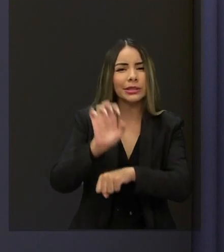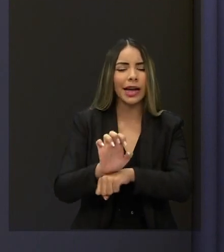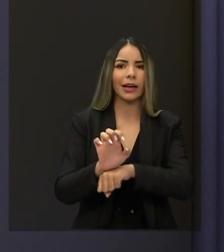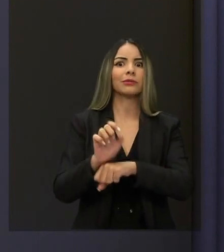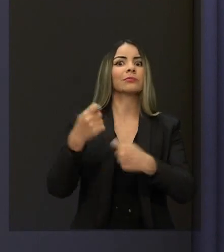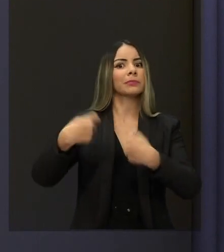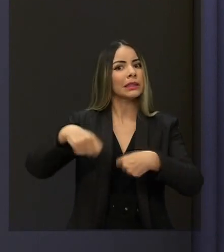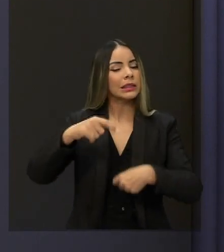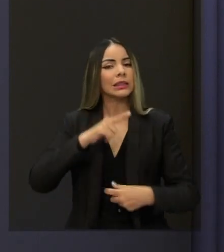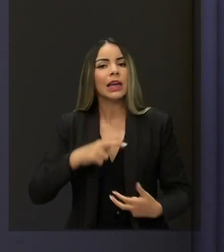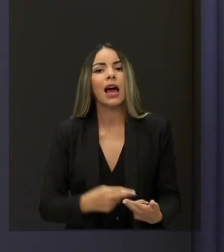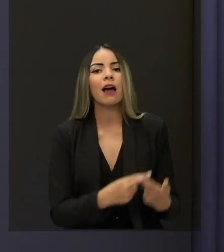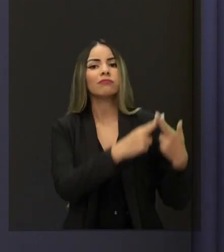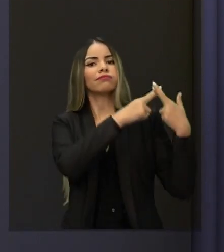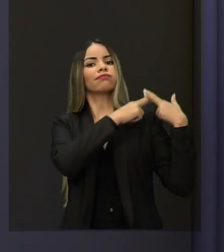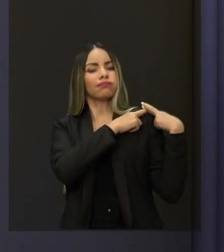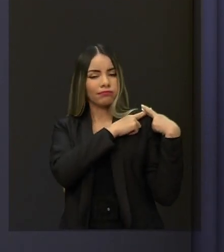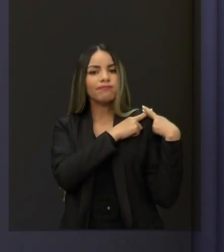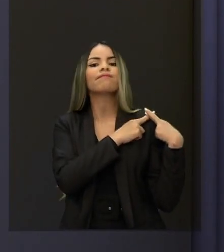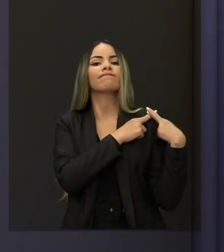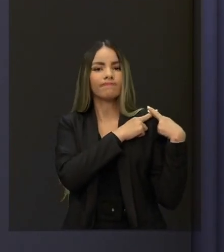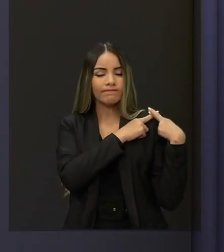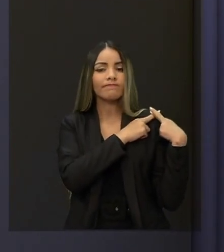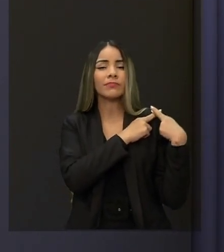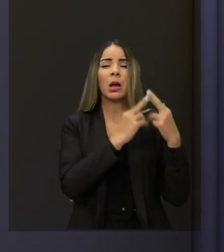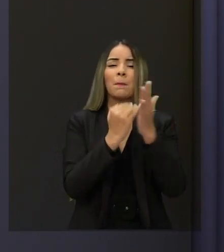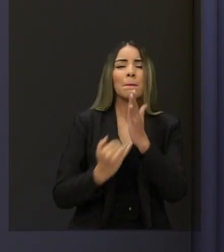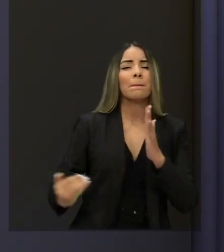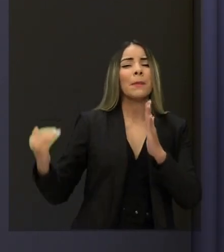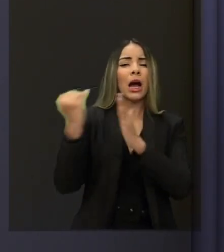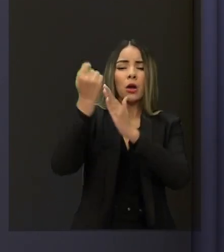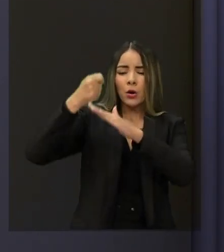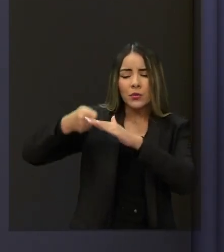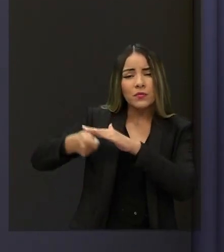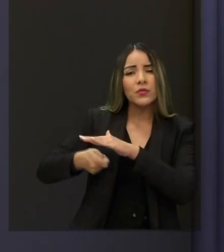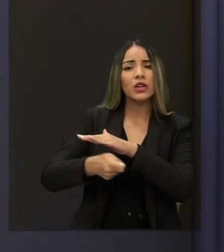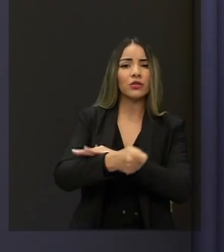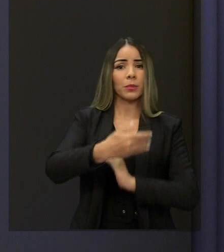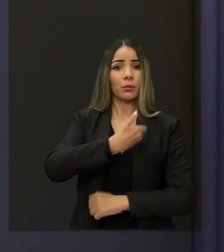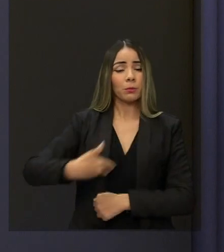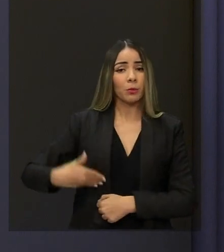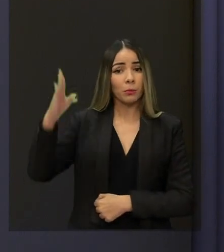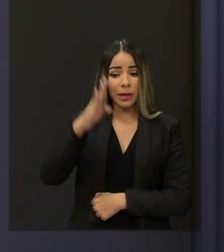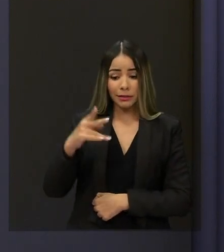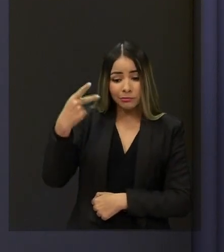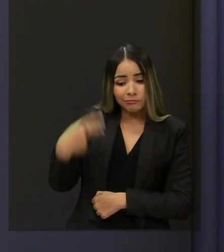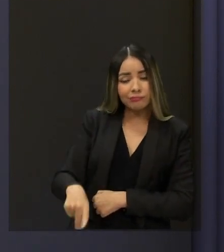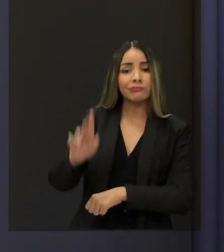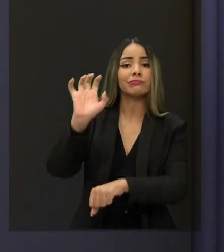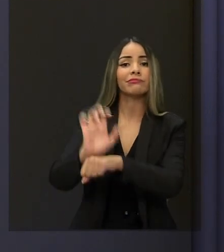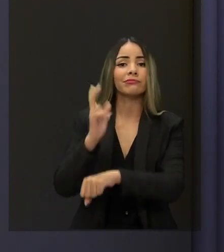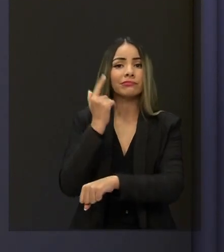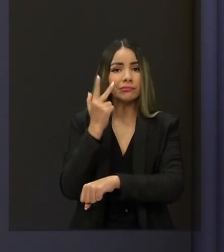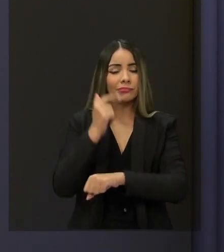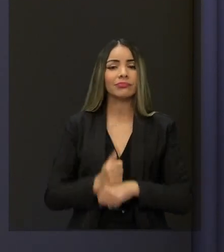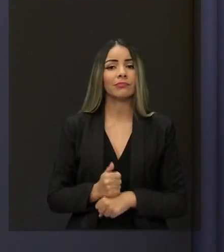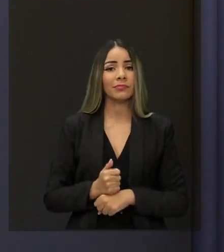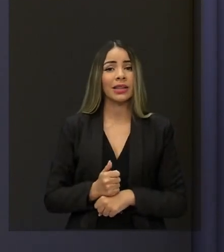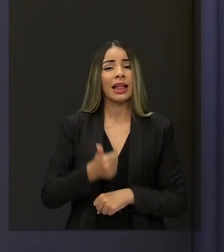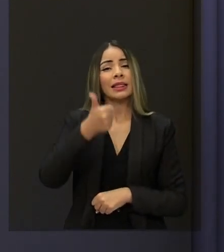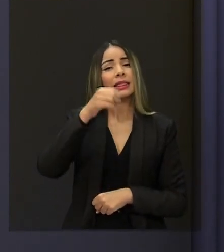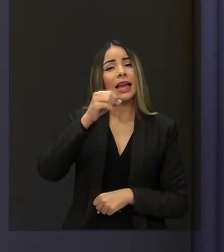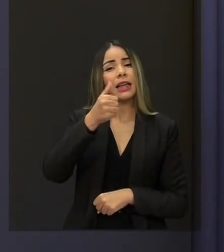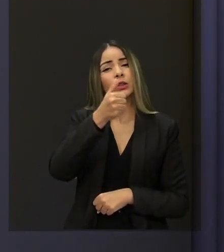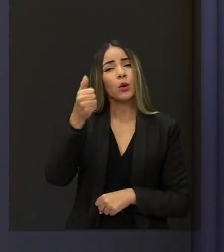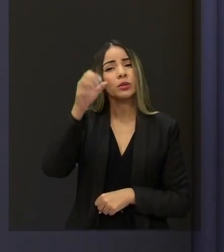muita responsabilidade fiscal. O maior investimento público do Brasil é do Ceará. É 10, 11% da nossa